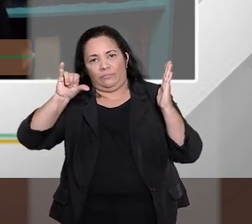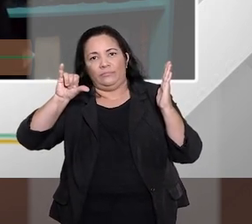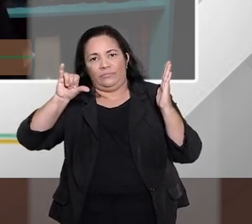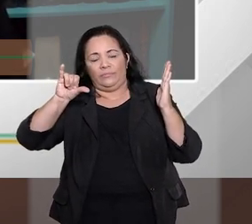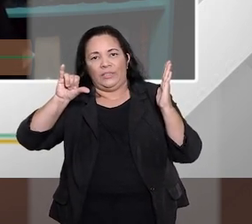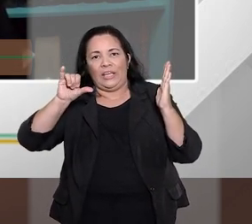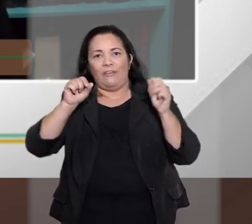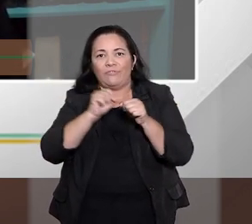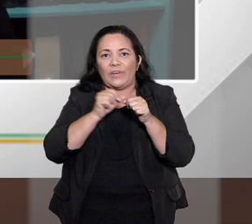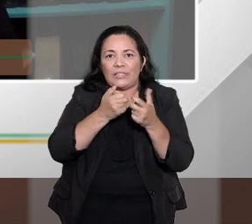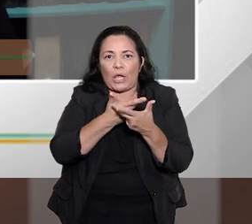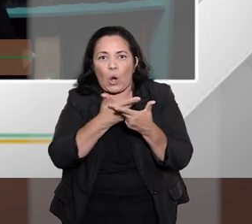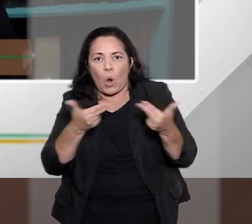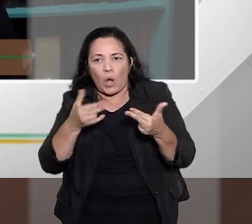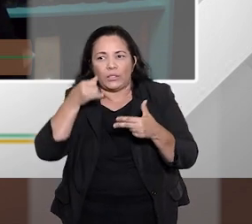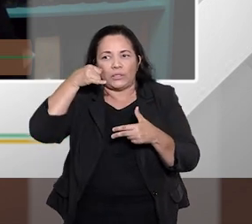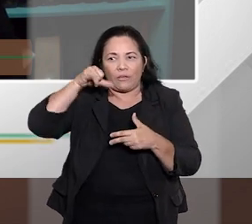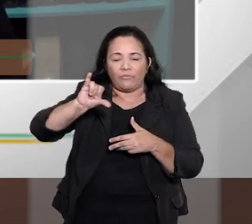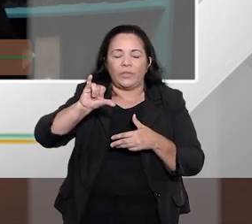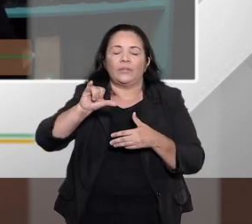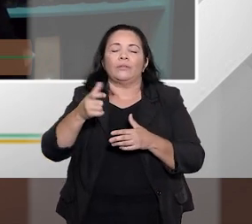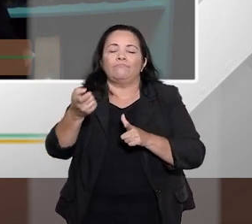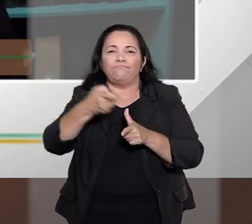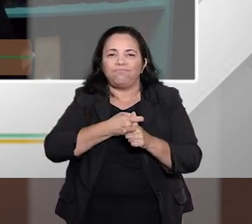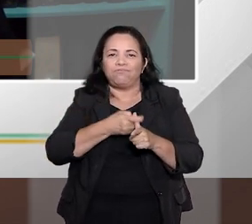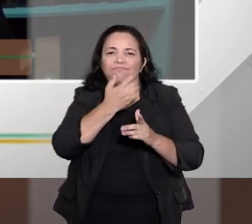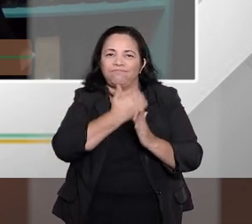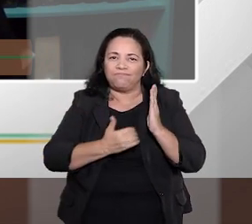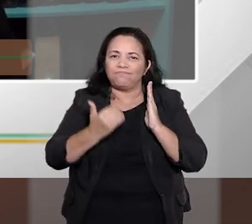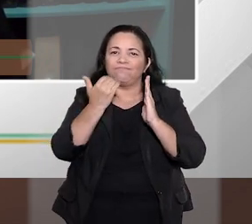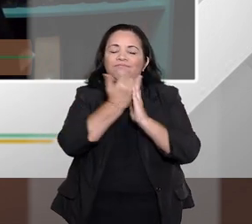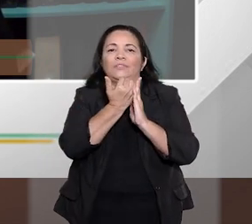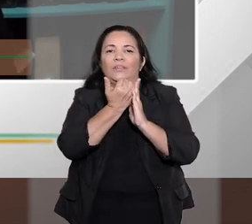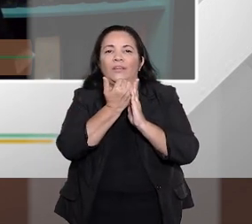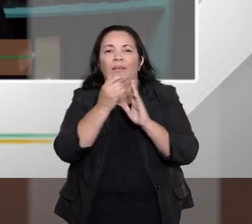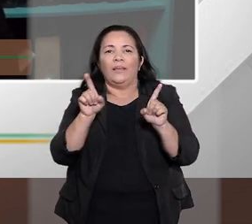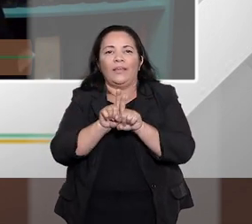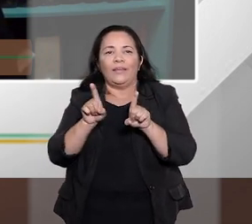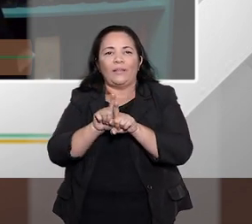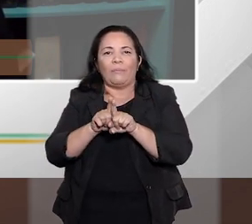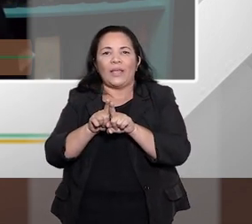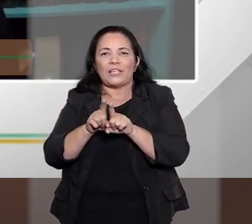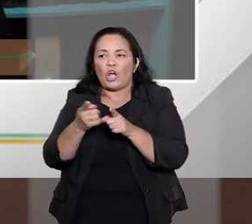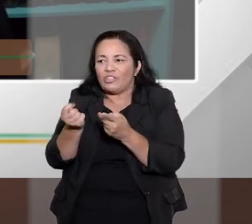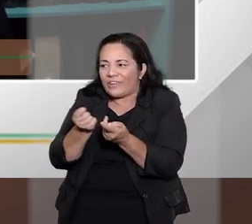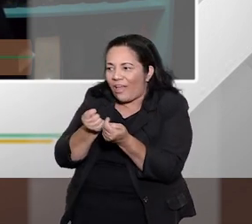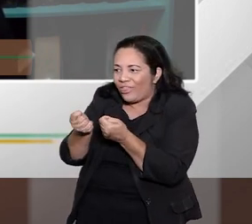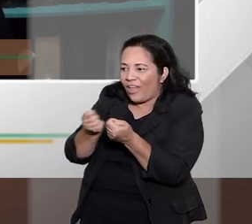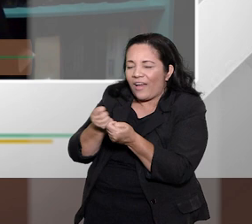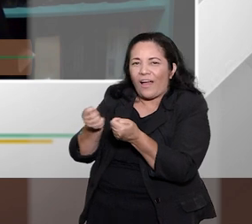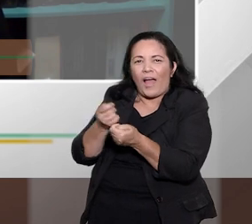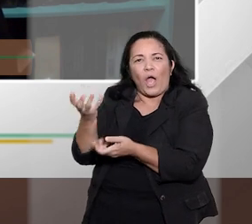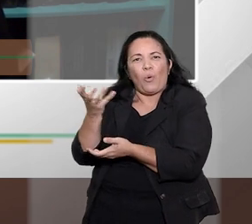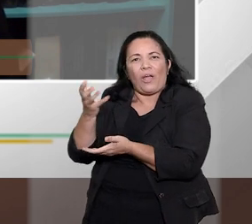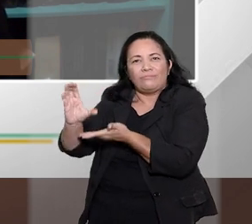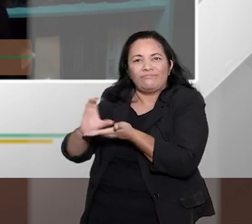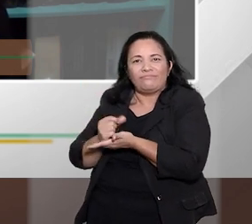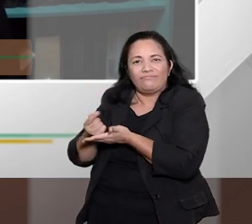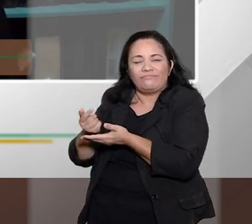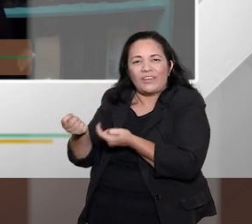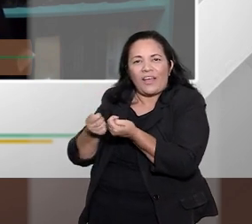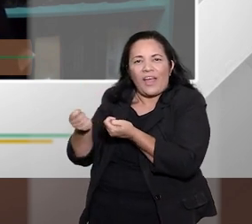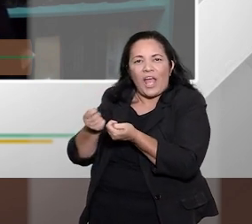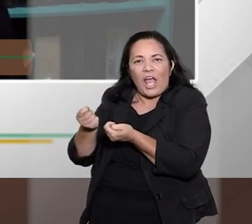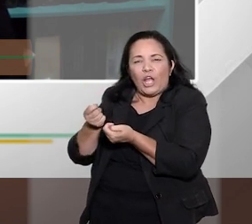que visam justamente prevenir, por exemplo, essa concessão irresponsável, uma concessão a quem não